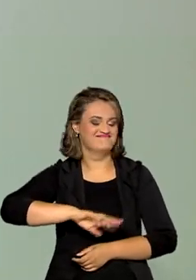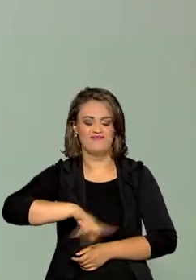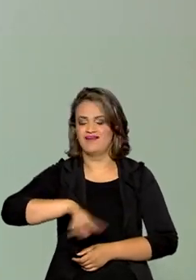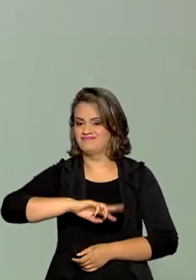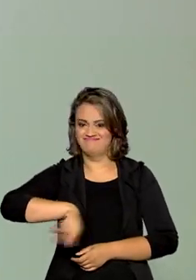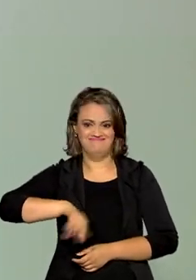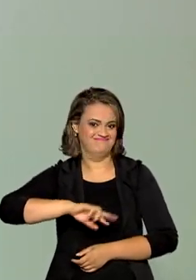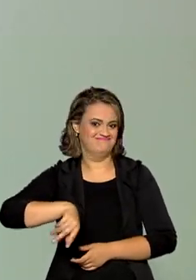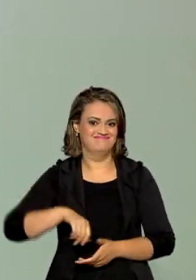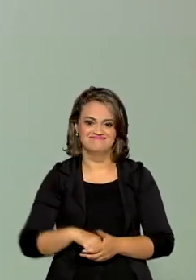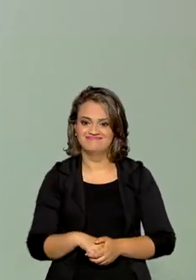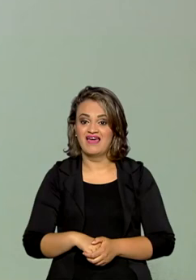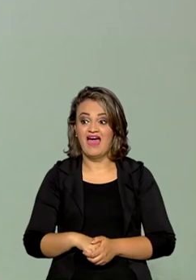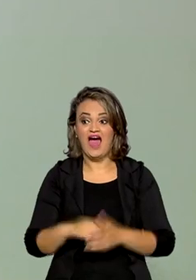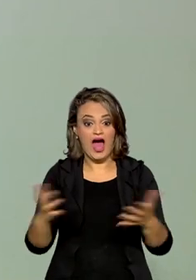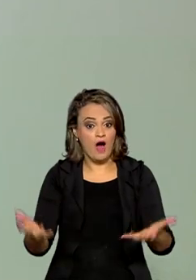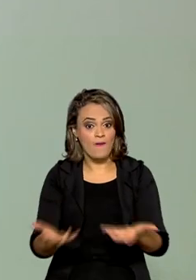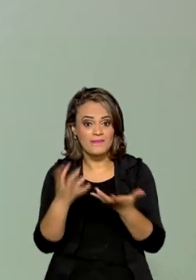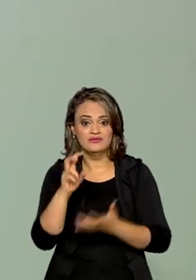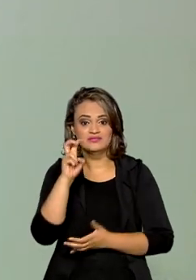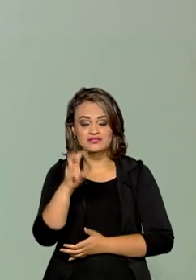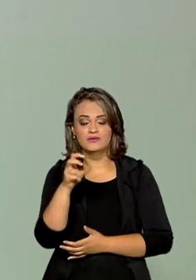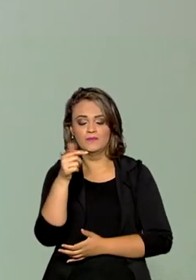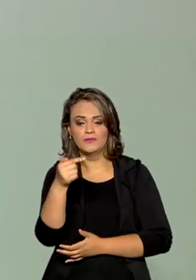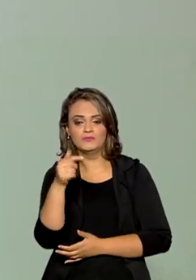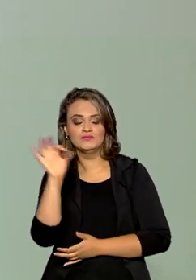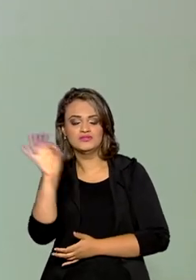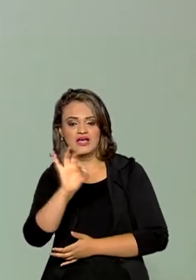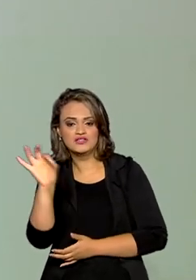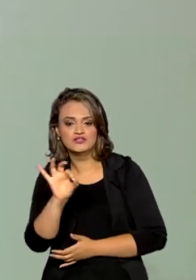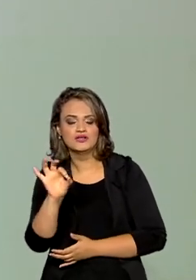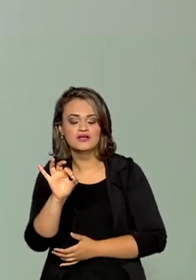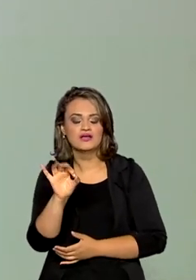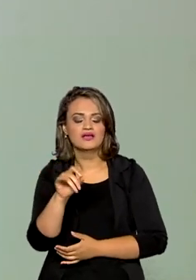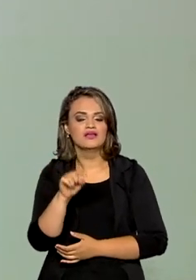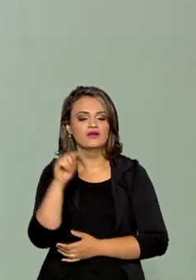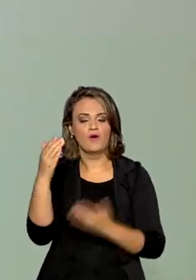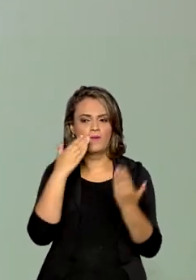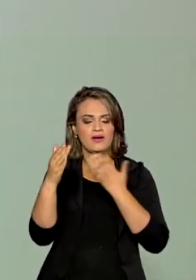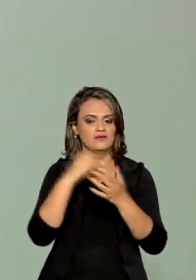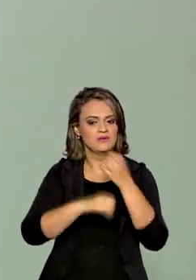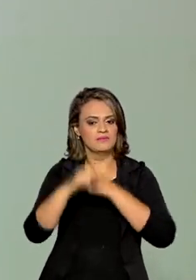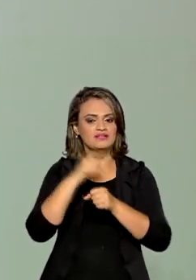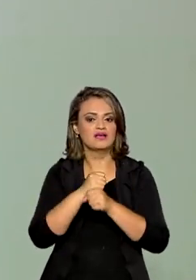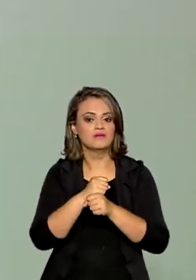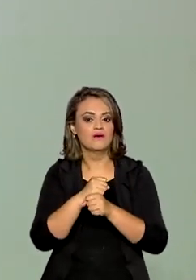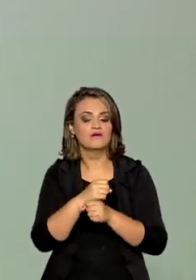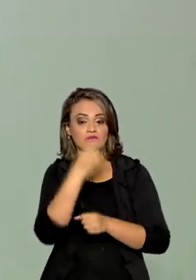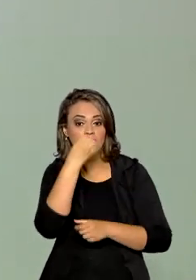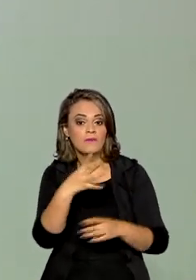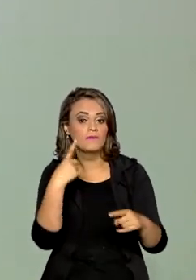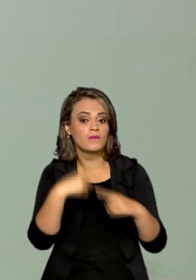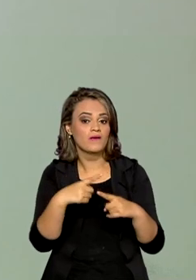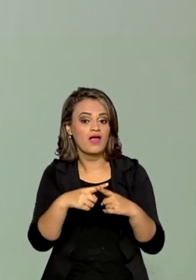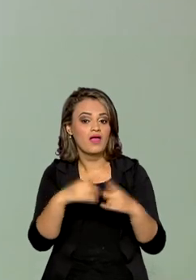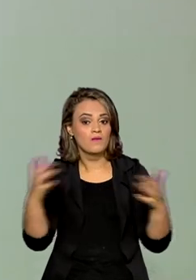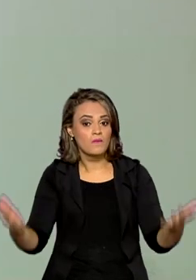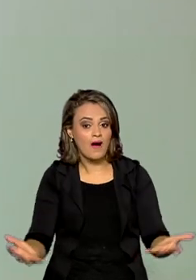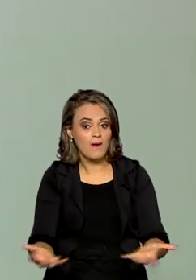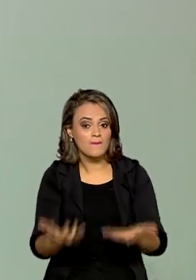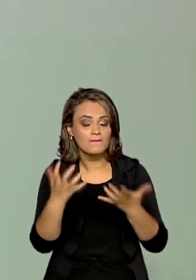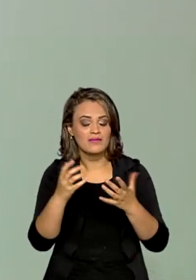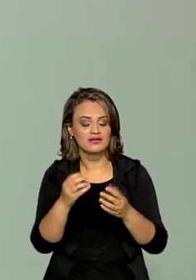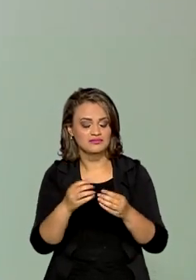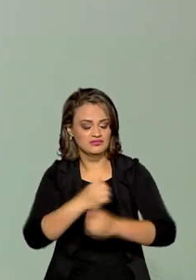não procede. Esse aumento de 5,7% conseguido neste ano em relação ao ano passado, foi possível graças a aumentos de